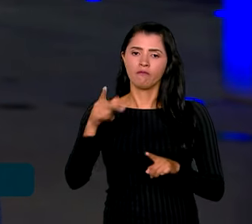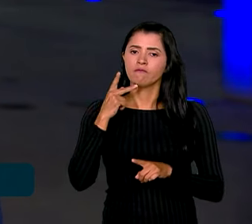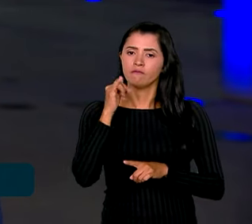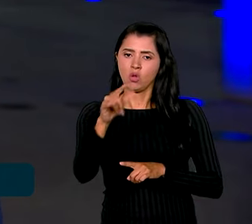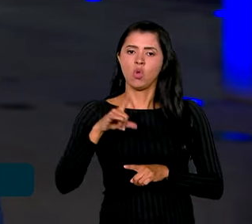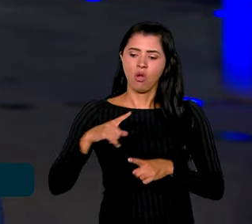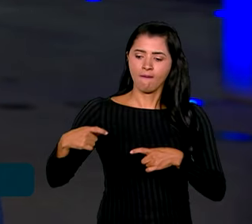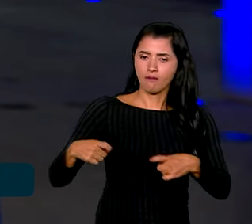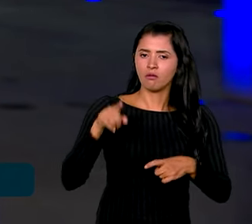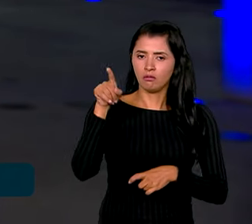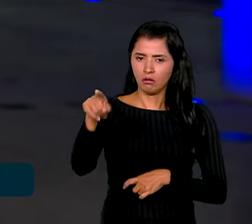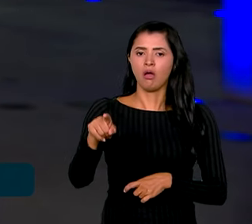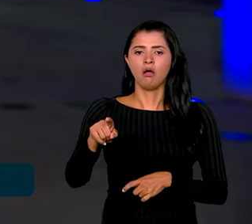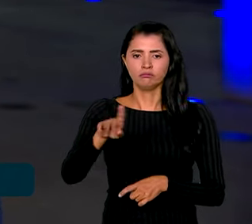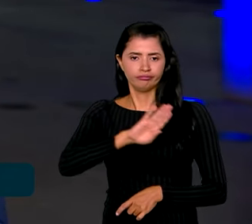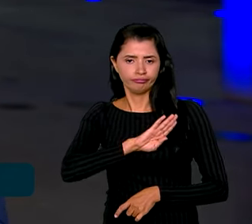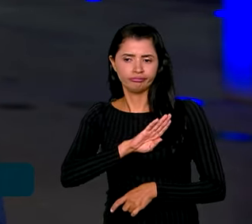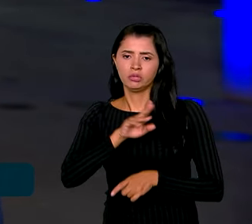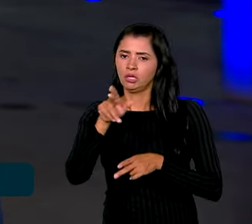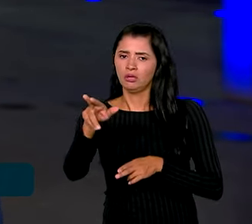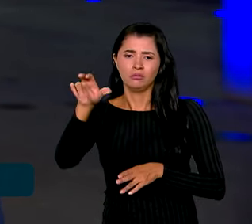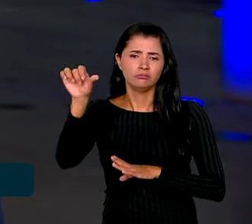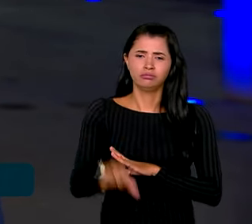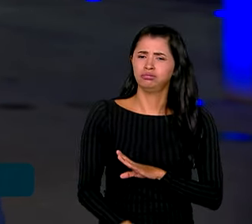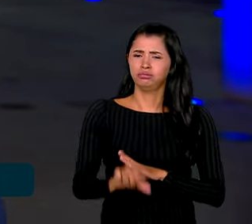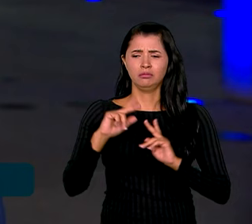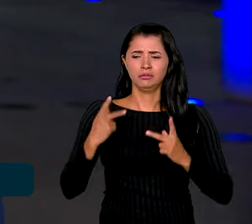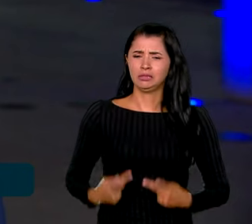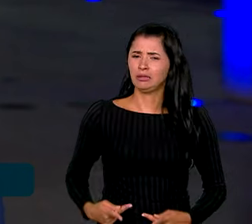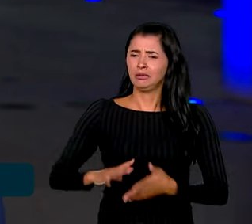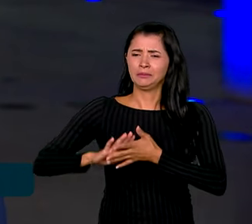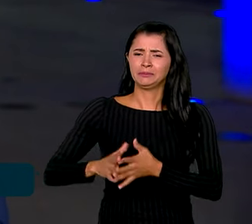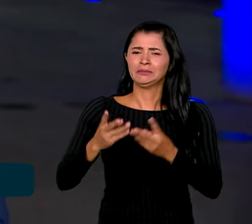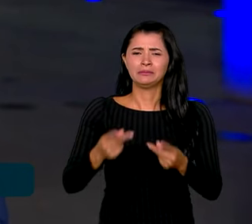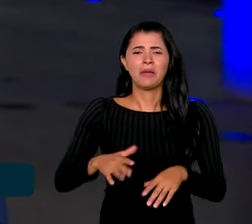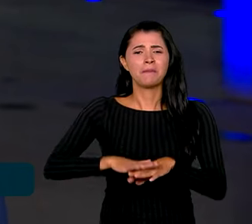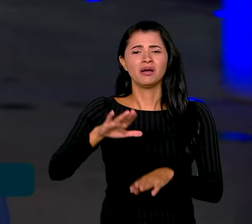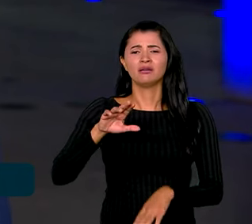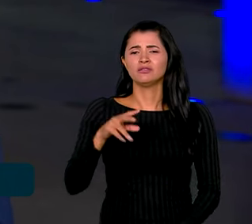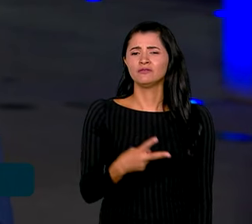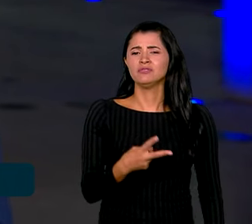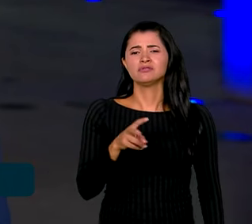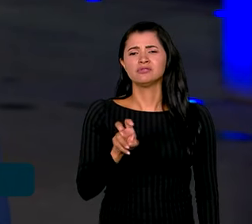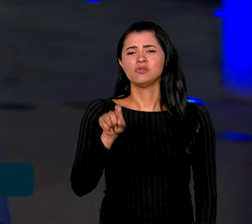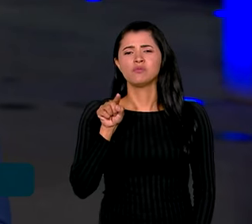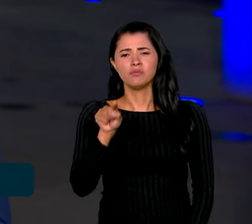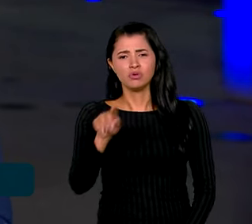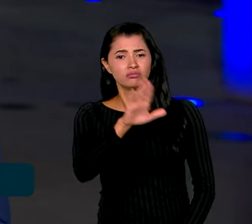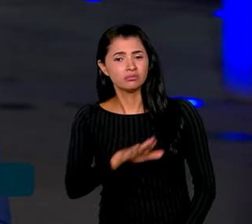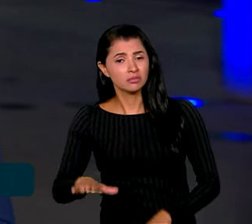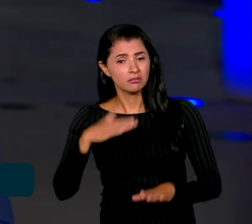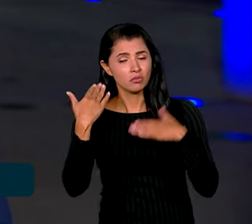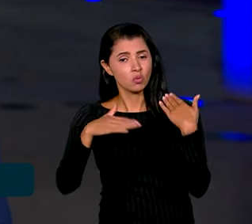conflito em Gaza como uma catástrofe humanitária com mais de 5 mil crianças mortas. Lula criticou